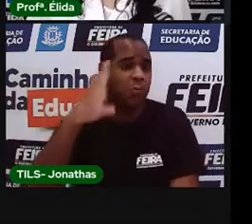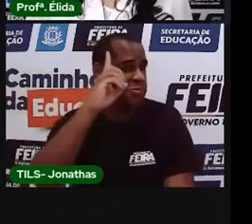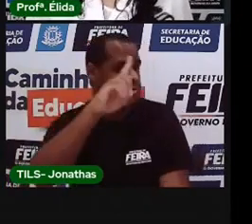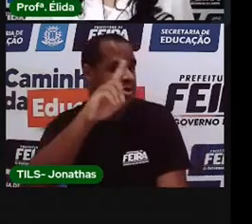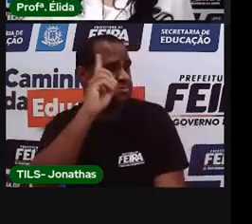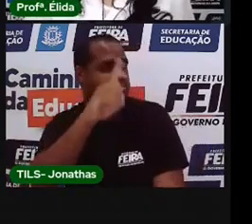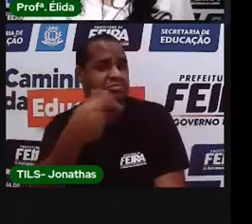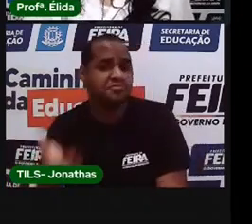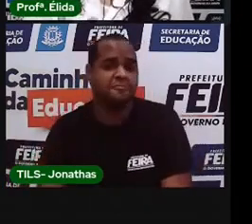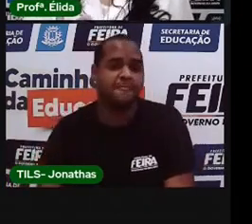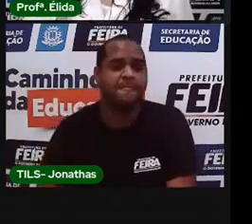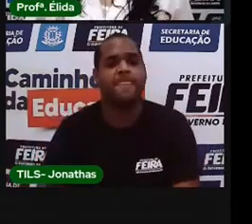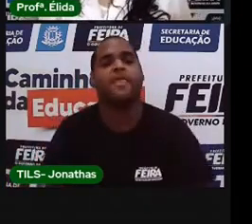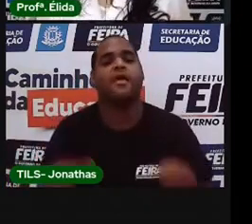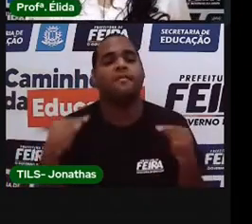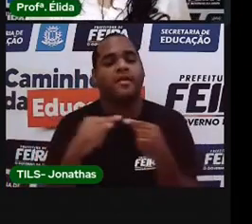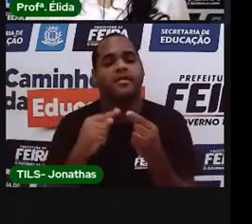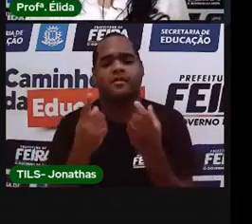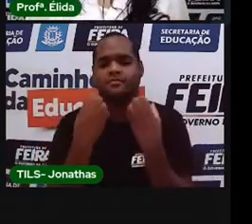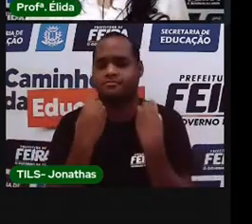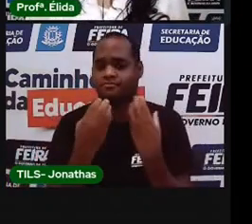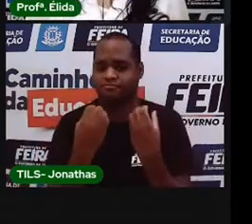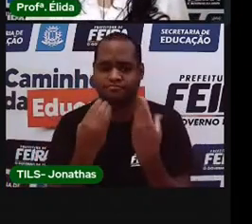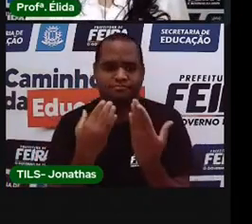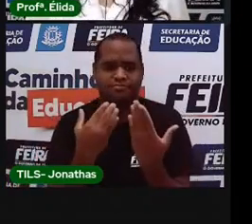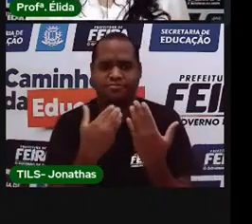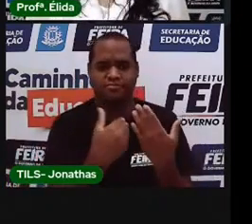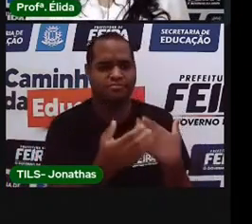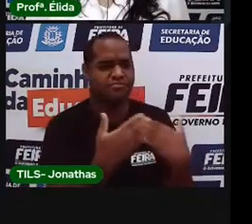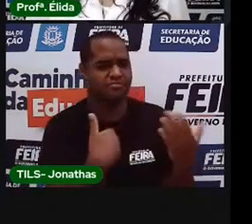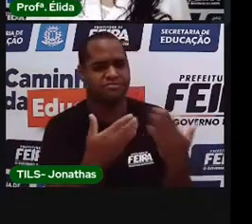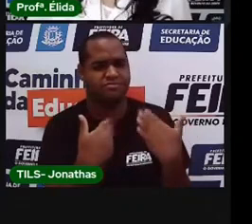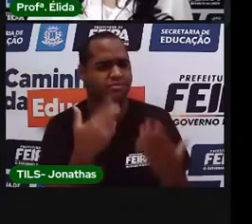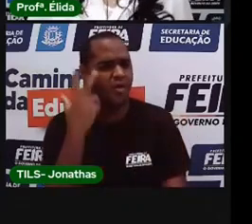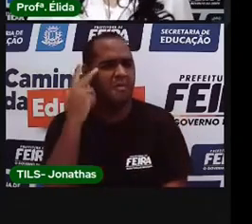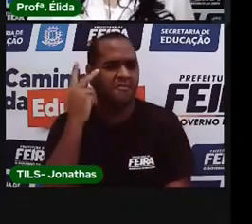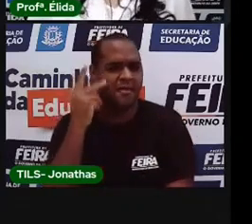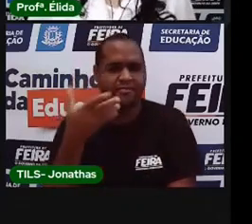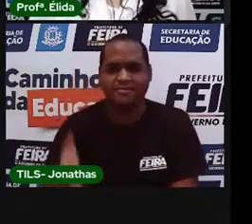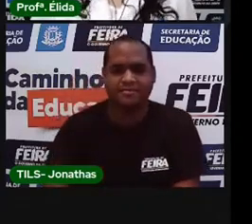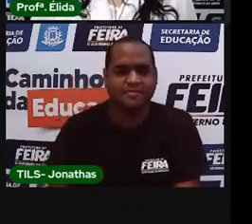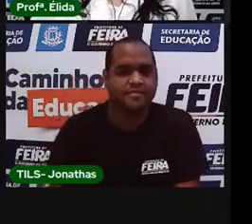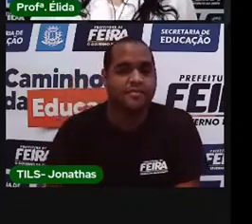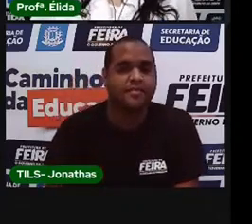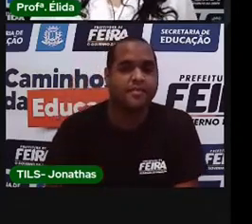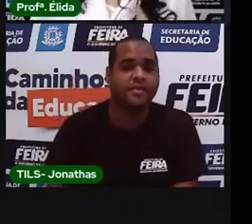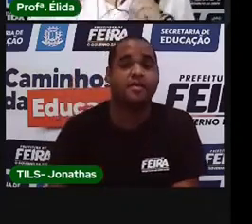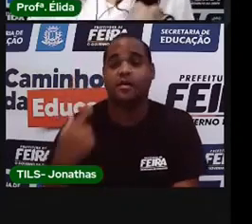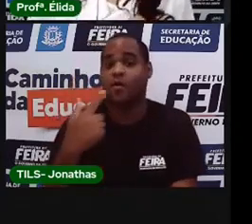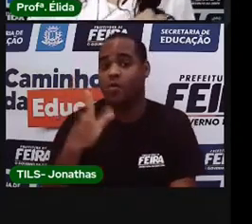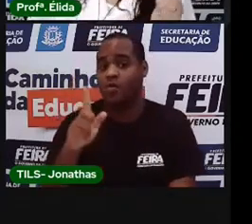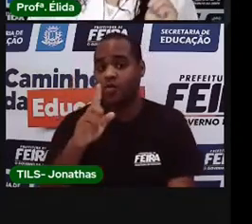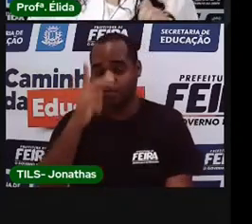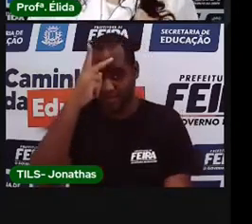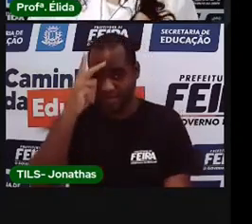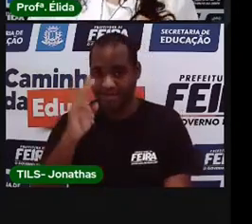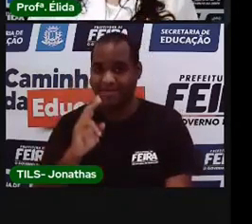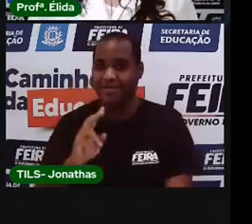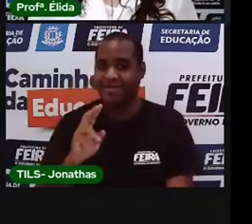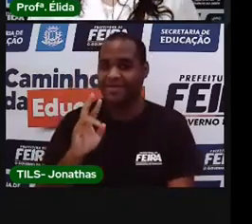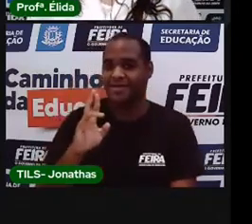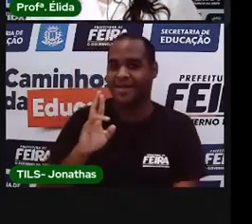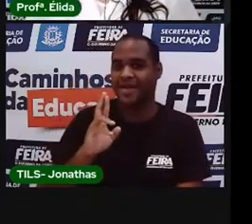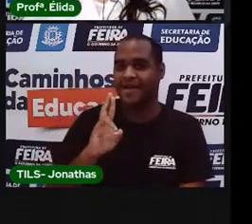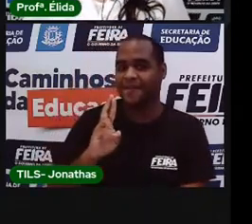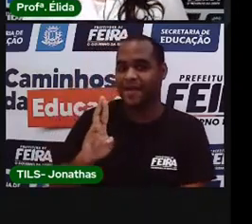dia. É uma coisa sem muita formalidade. Entendeu? O remetente, eu acho que você já